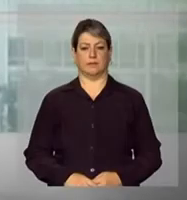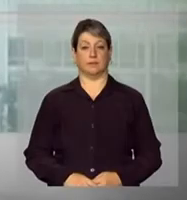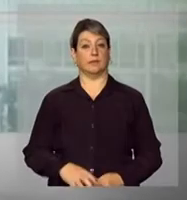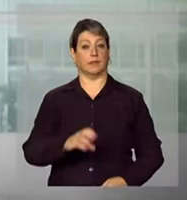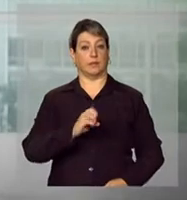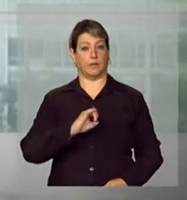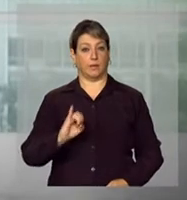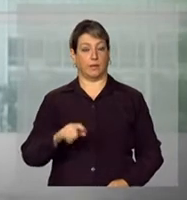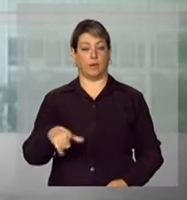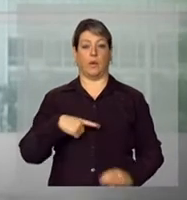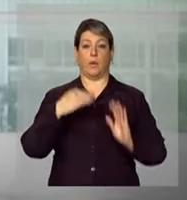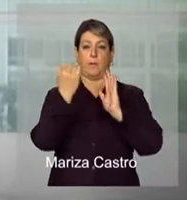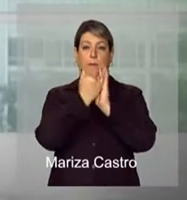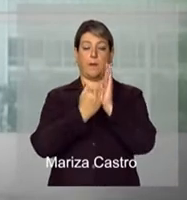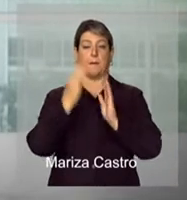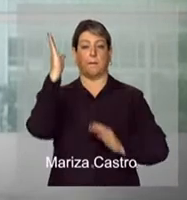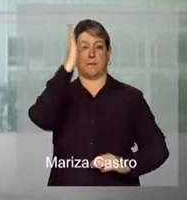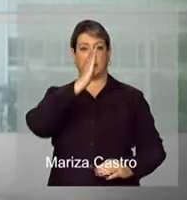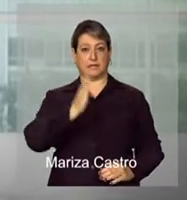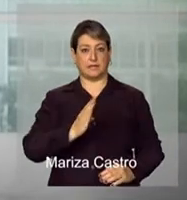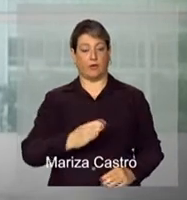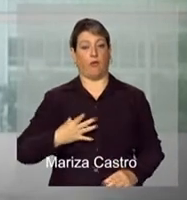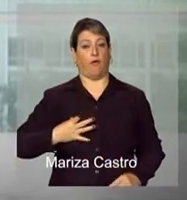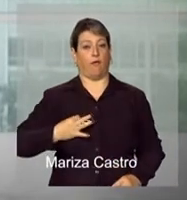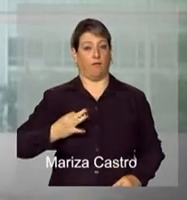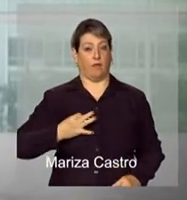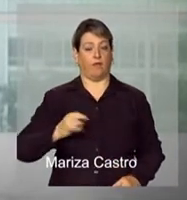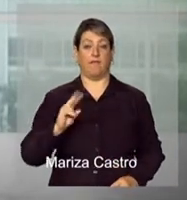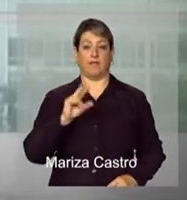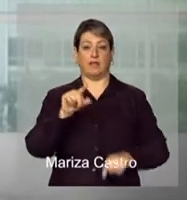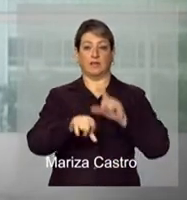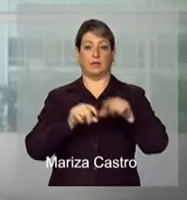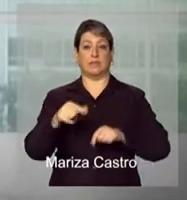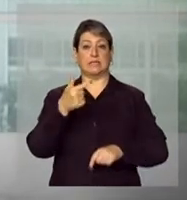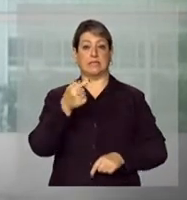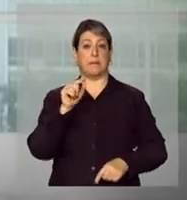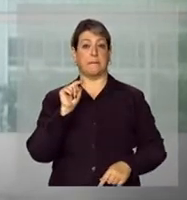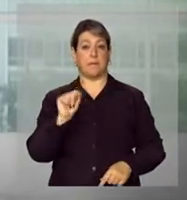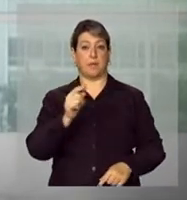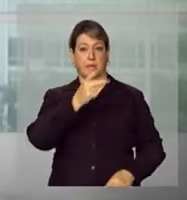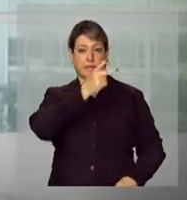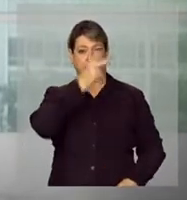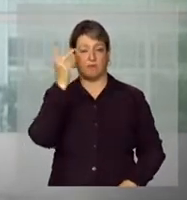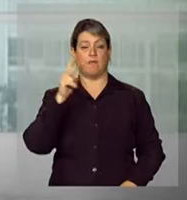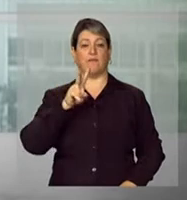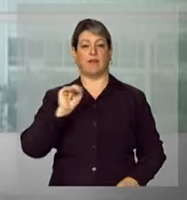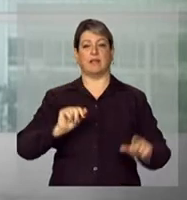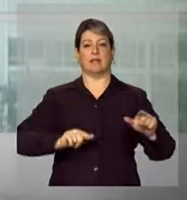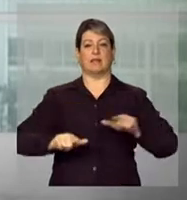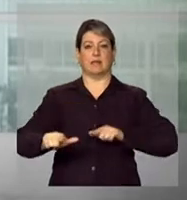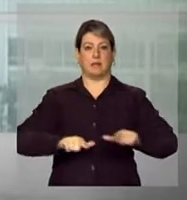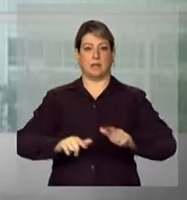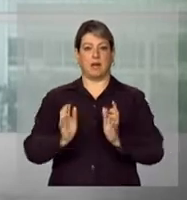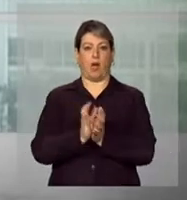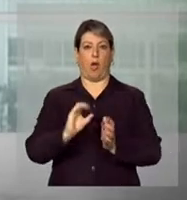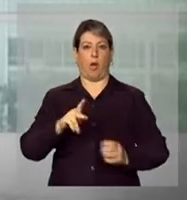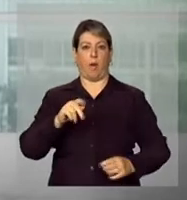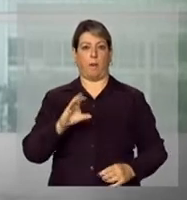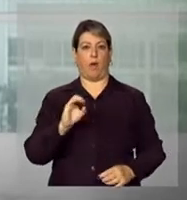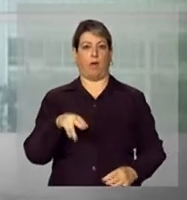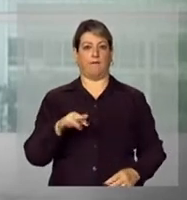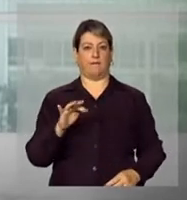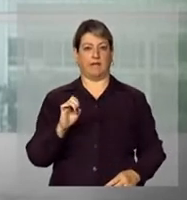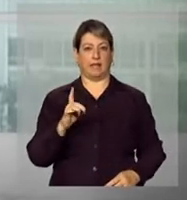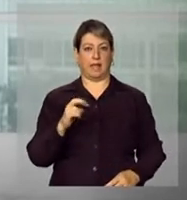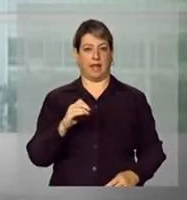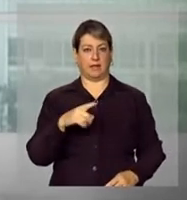Olá, programa Brasil Voluntário vai selecionar 7 mil pessoas que vão atuar durante a Copa das Confederações.